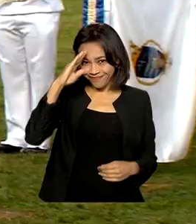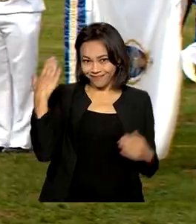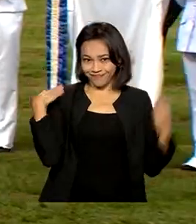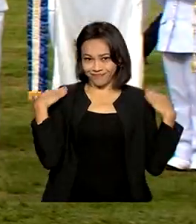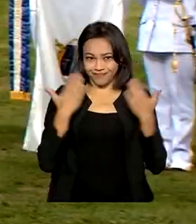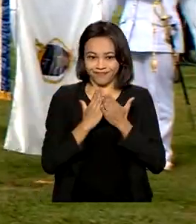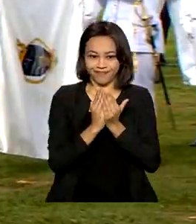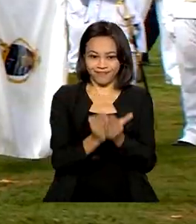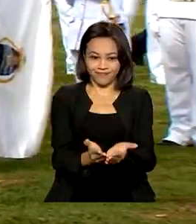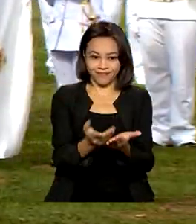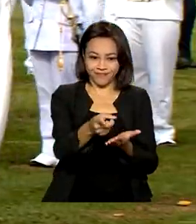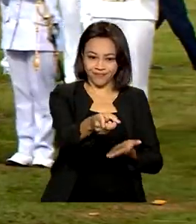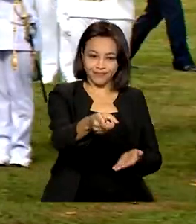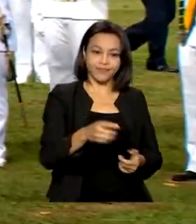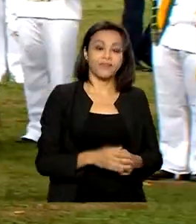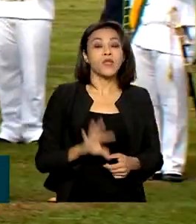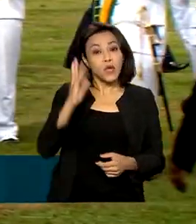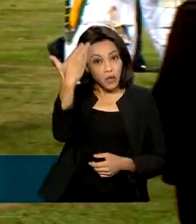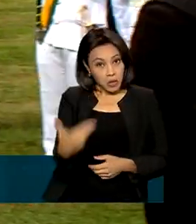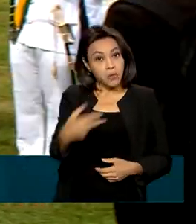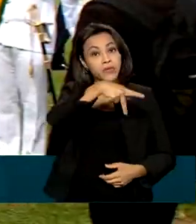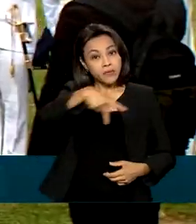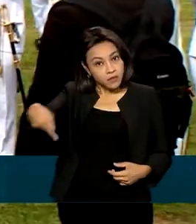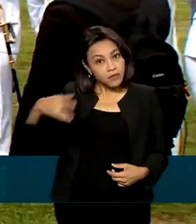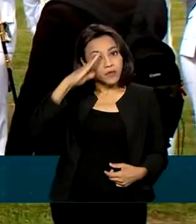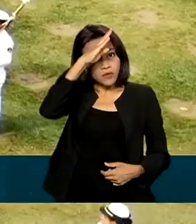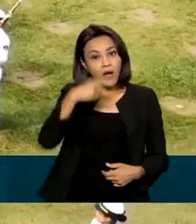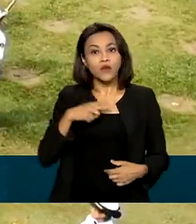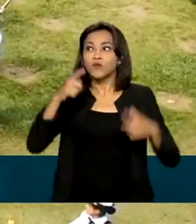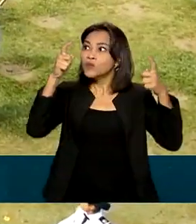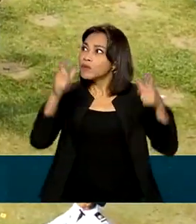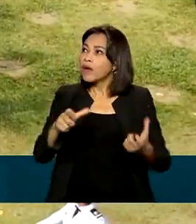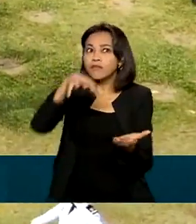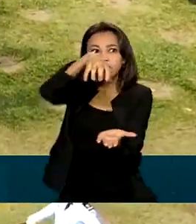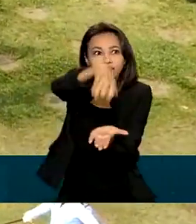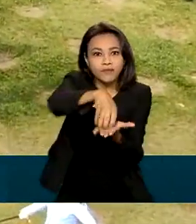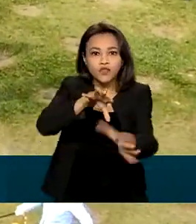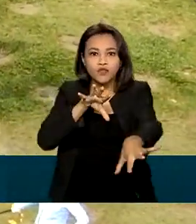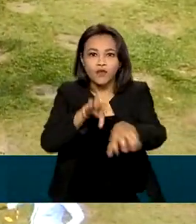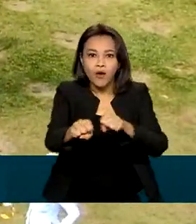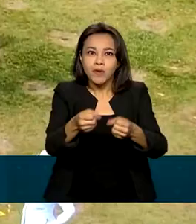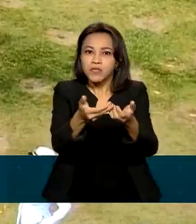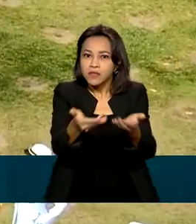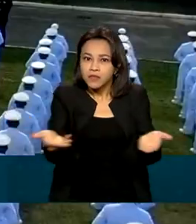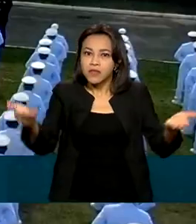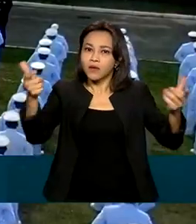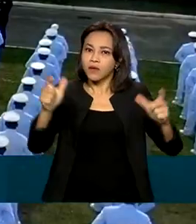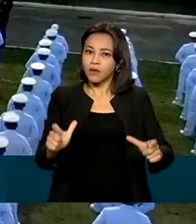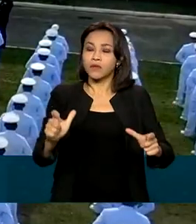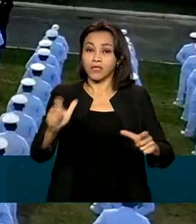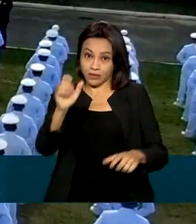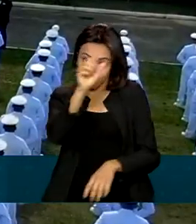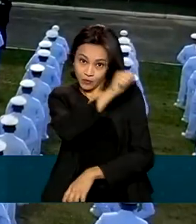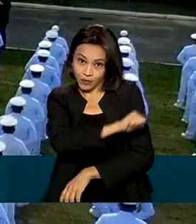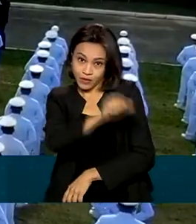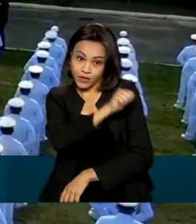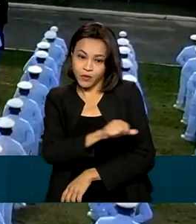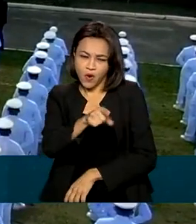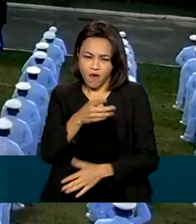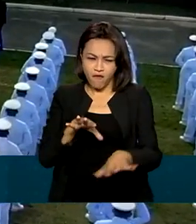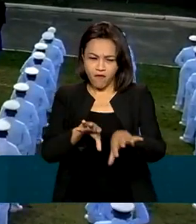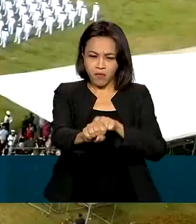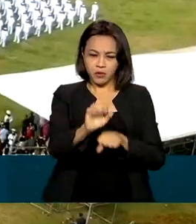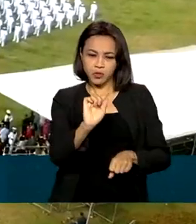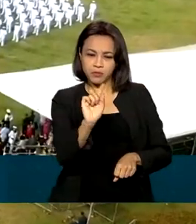O presidente Jair Bolsonaro esteve no Centro de Instrução Almirante Alexandrino, no Rio de Janeiro, para a formatura de 1